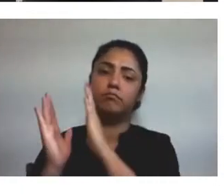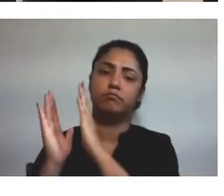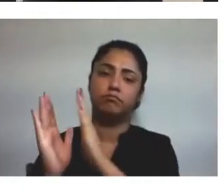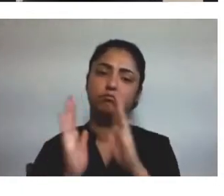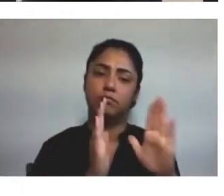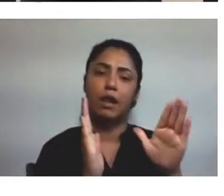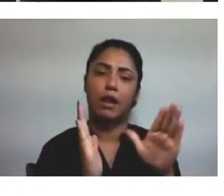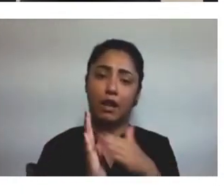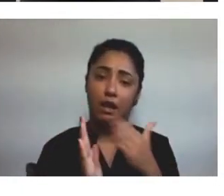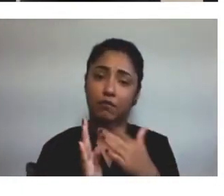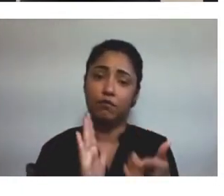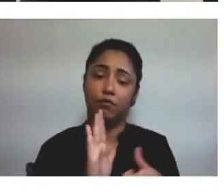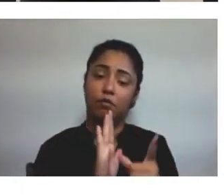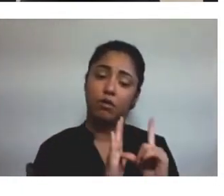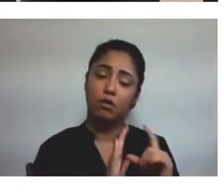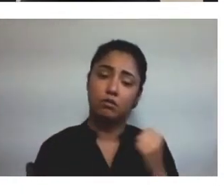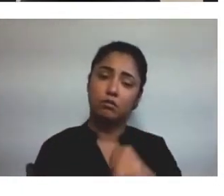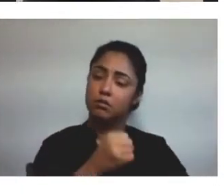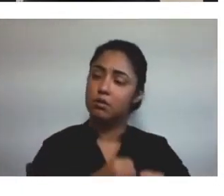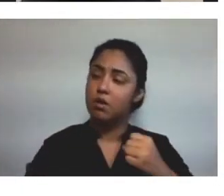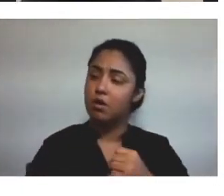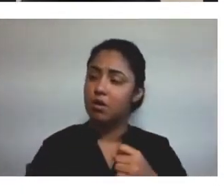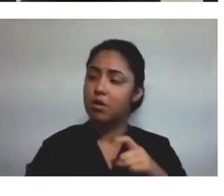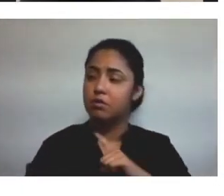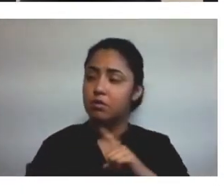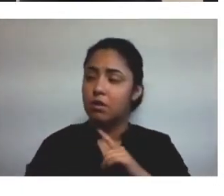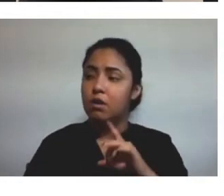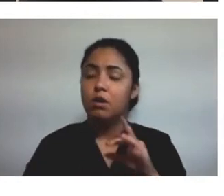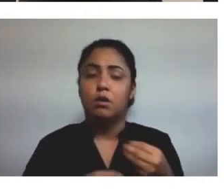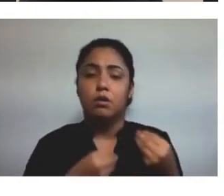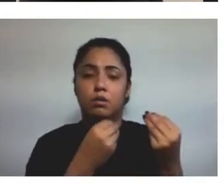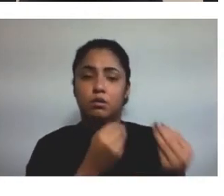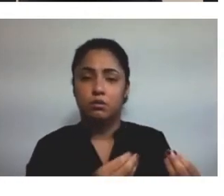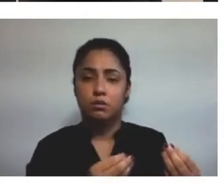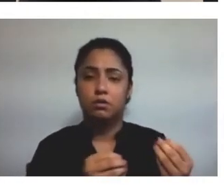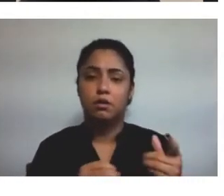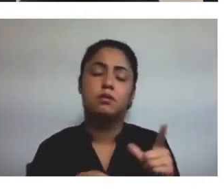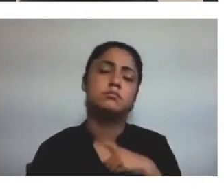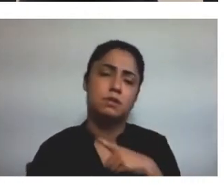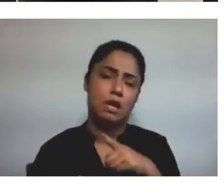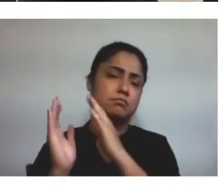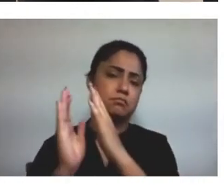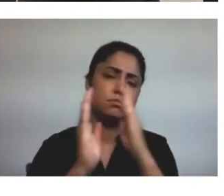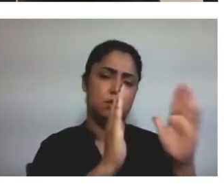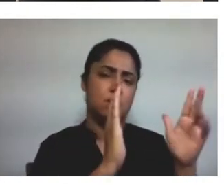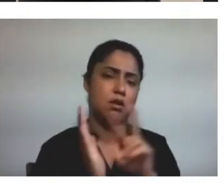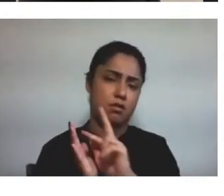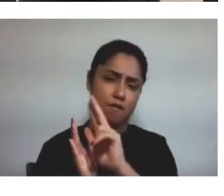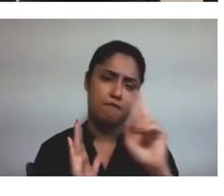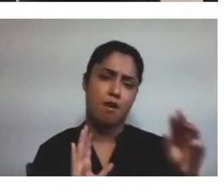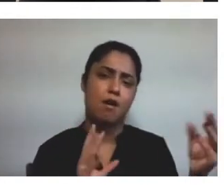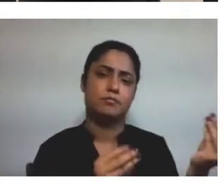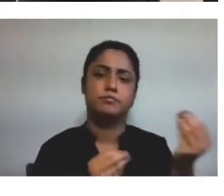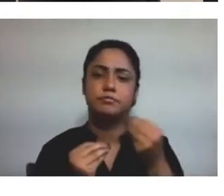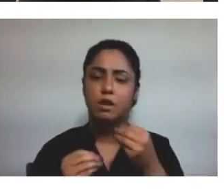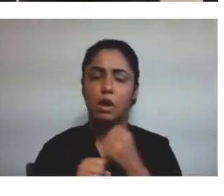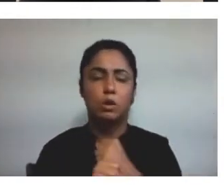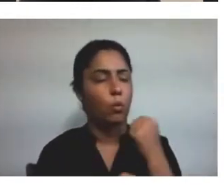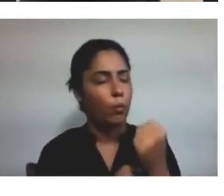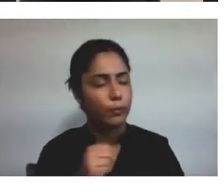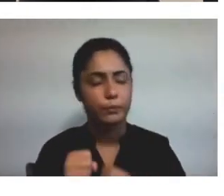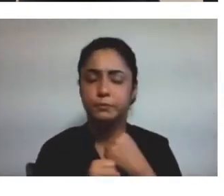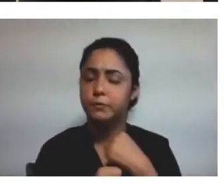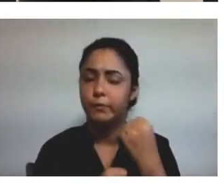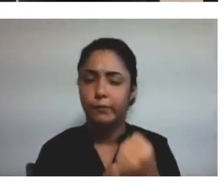meio de doação, porque, assim, eu acho que as bibliotecas, em geral, recebem muita doação. E todo ano a gente costumava